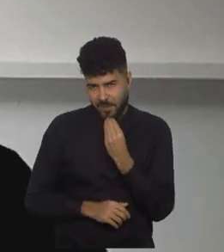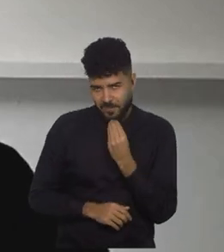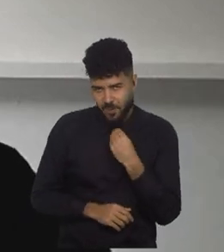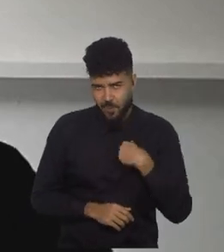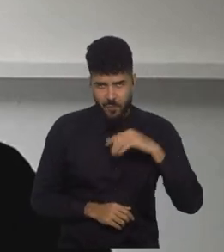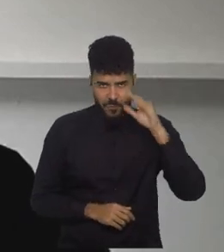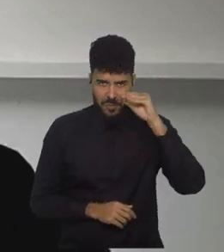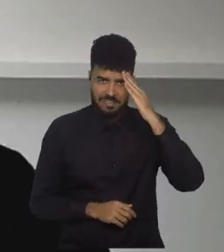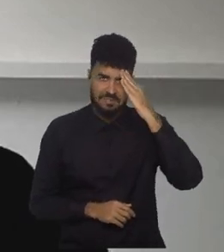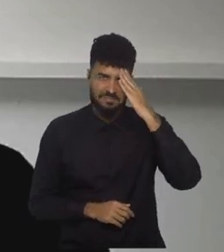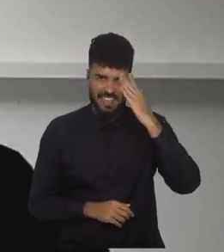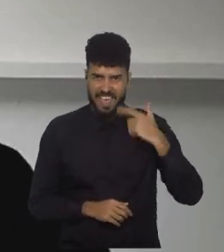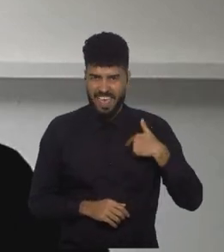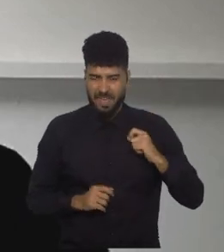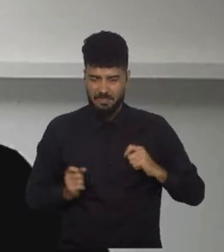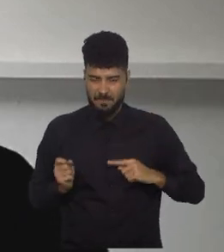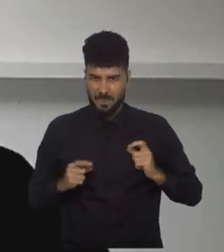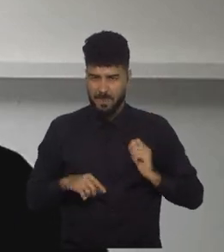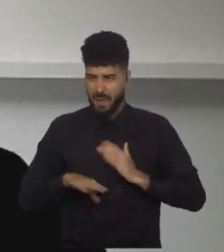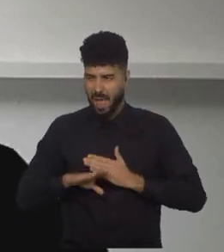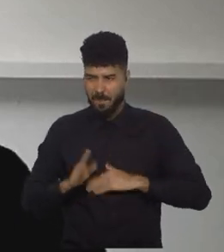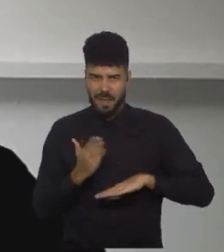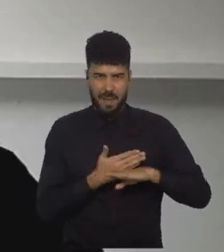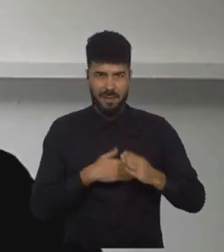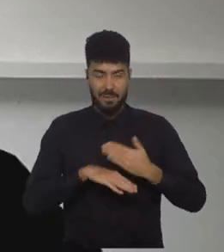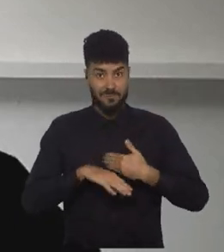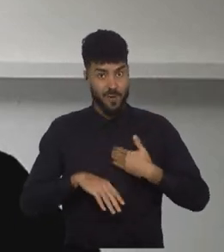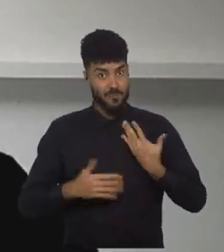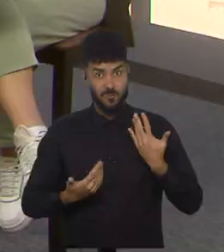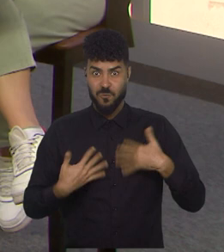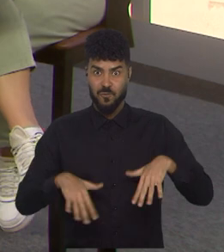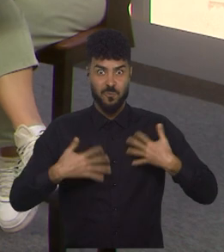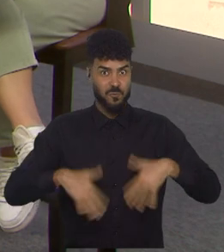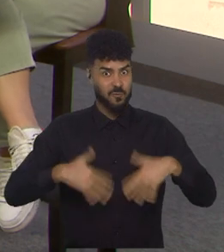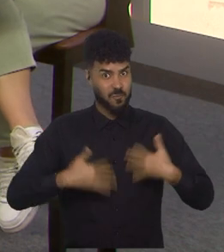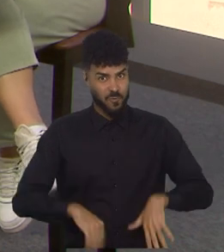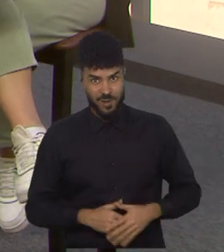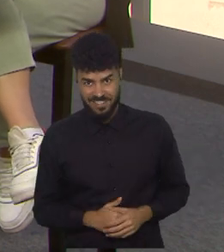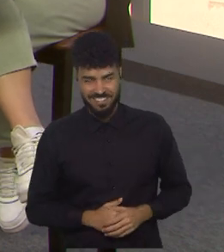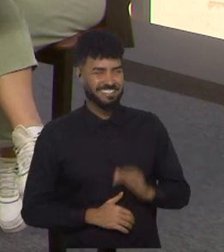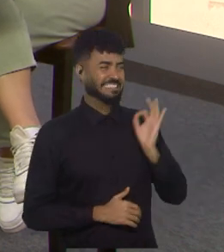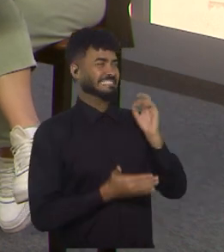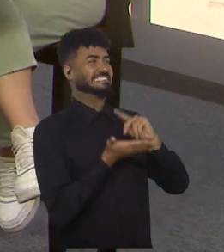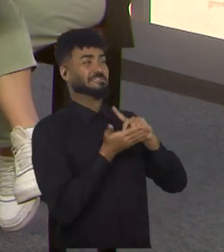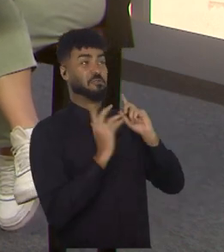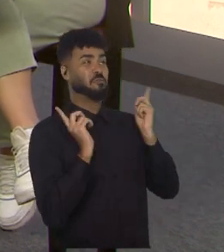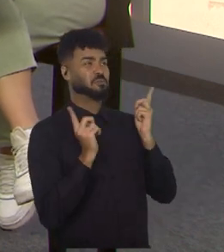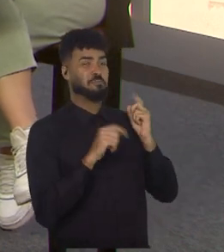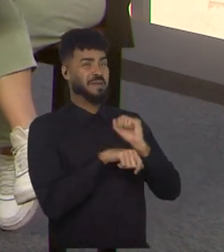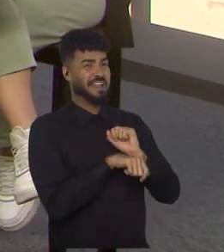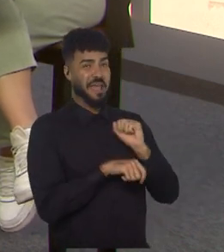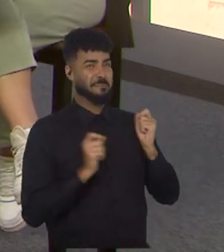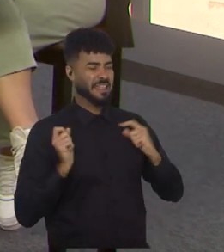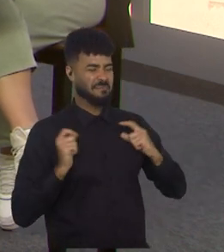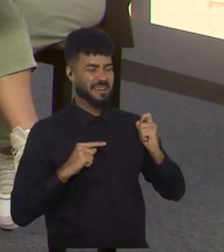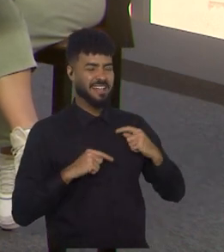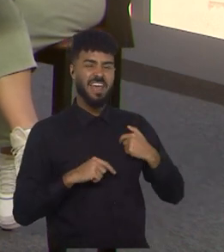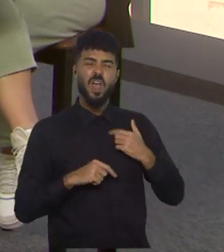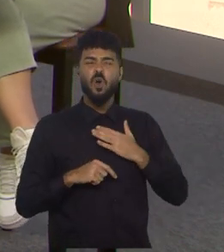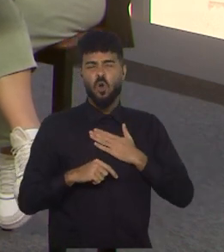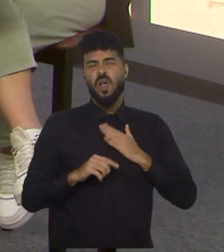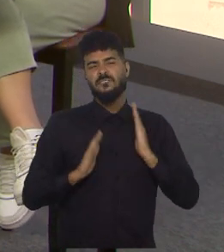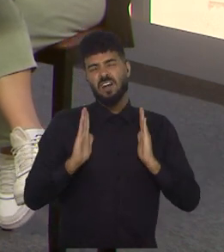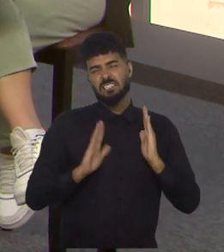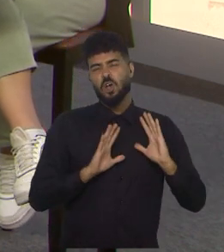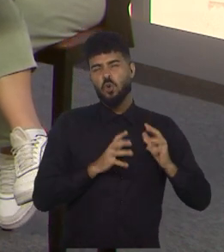curiosa para ver o mata-mata, né? Acho que é onde vai pegar fogo. É verdade. Todo mundo espera pelo mata-mata. Eu adoro faz de grupos também,